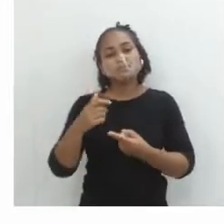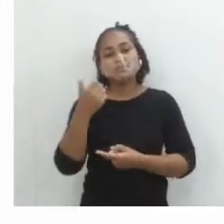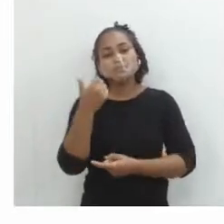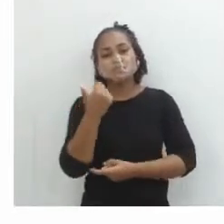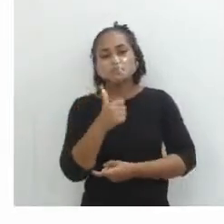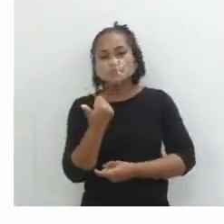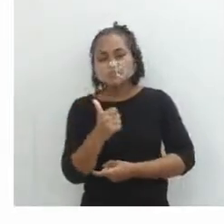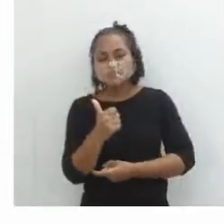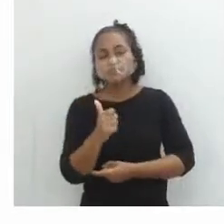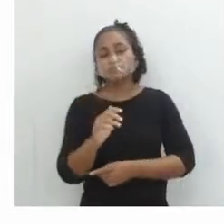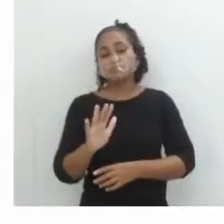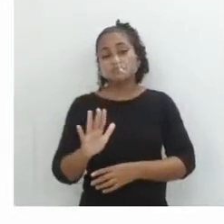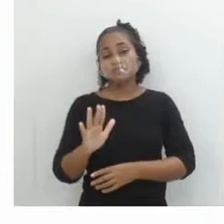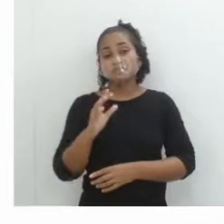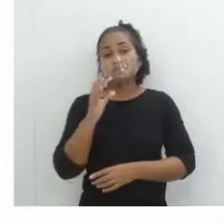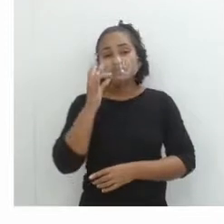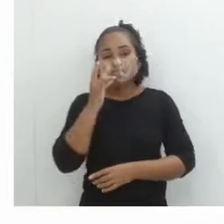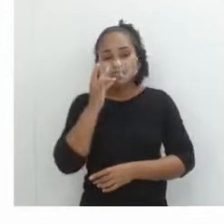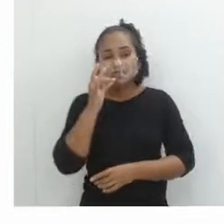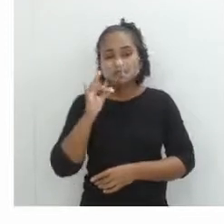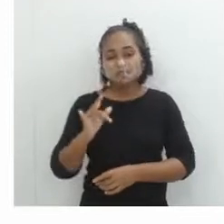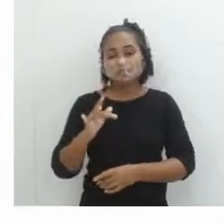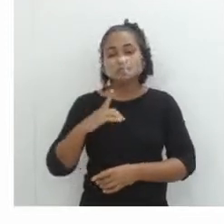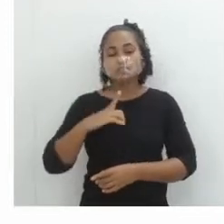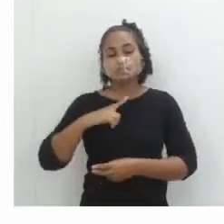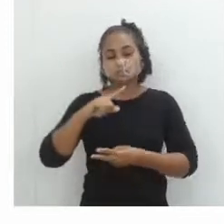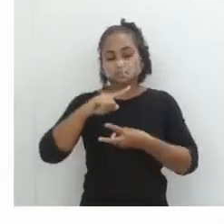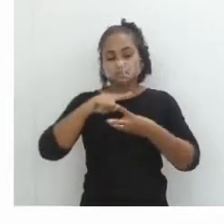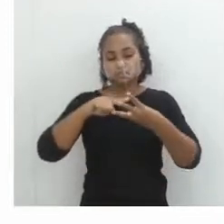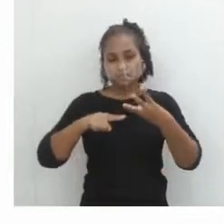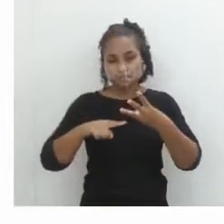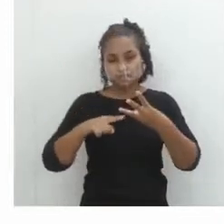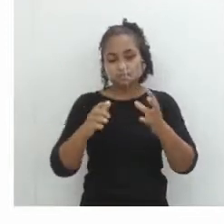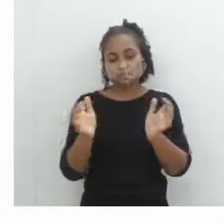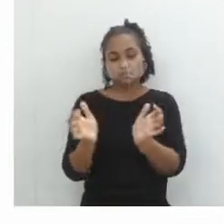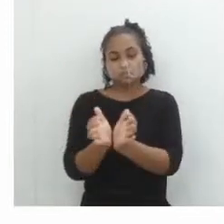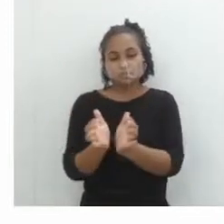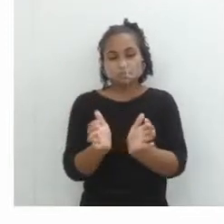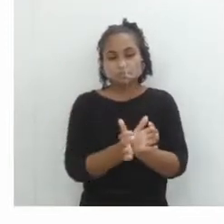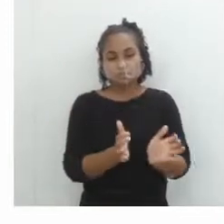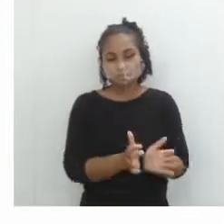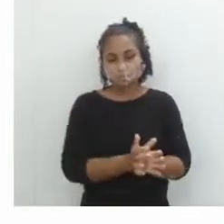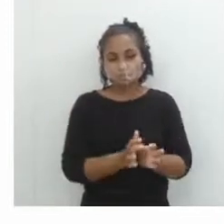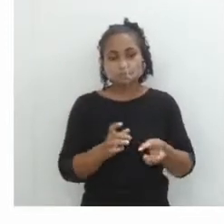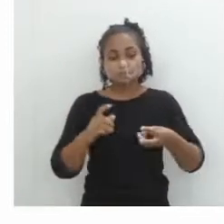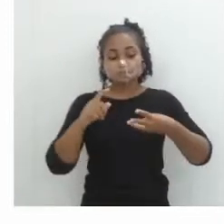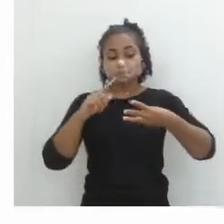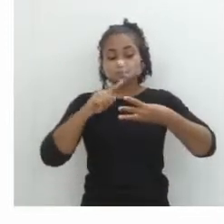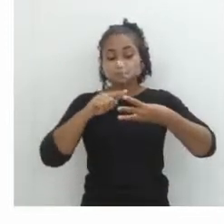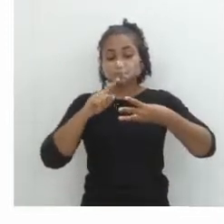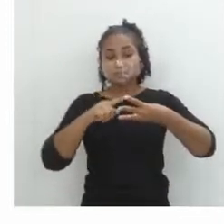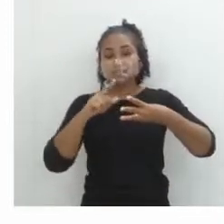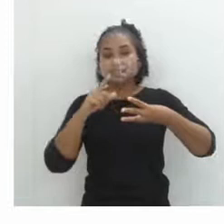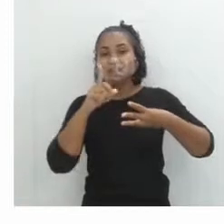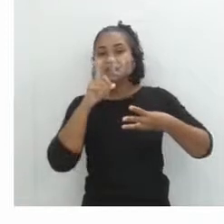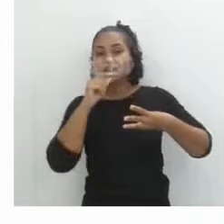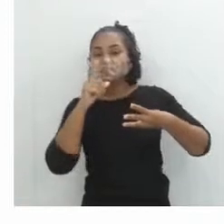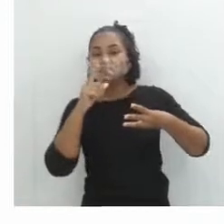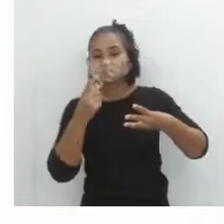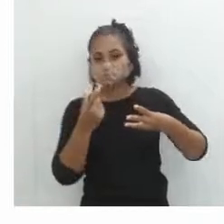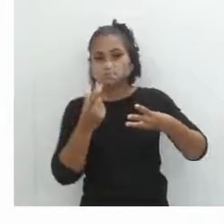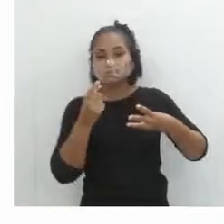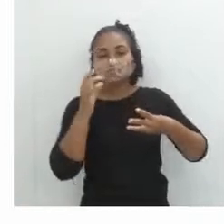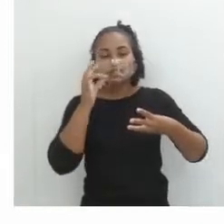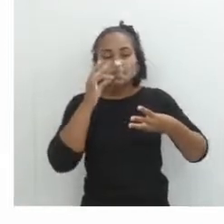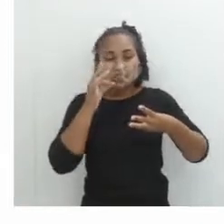ok? Por salinidade, elas são caracterizadas de três formas. Uma delas é a água salgada, ok? A água